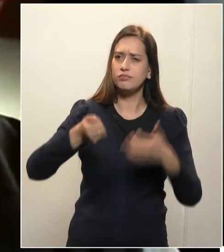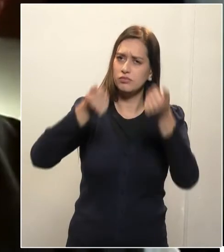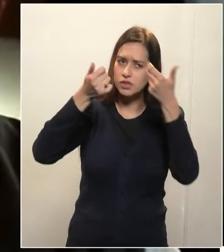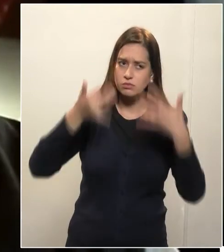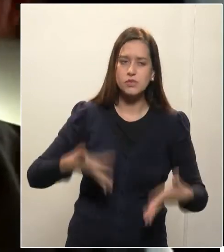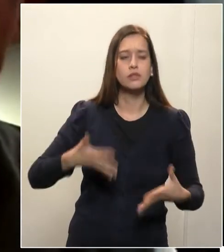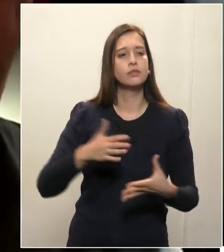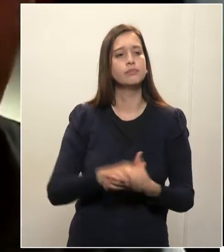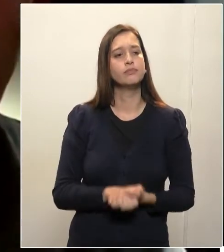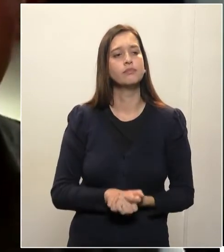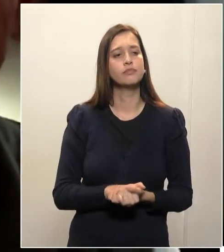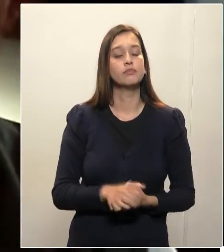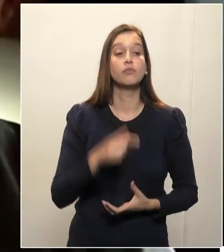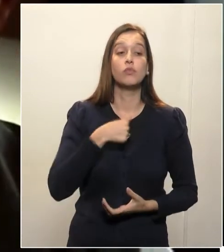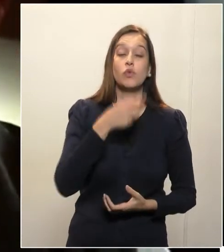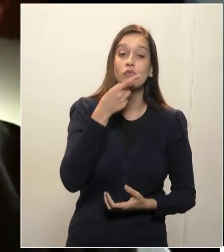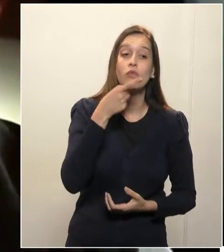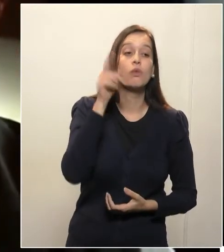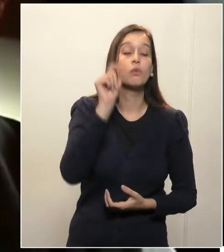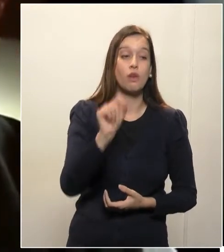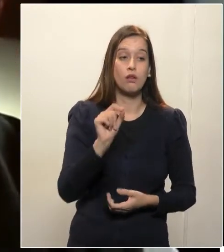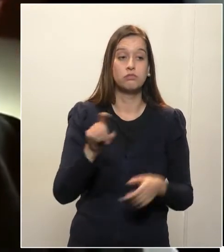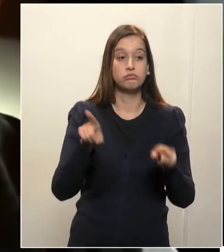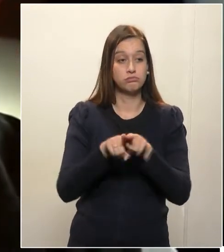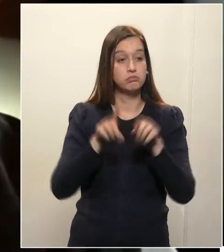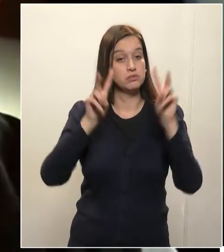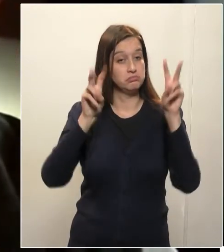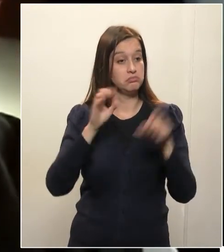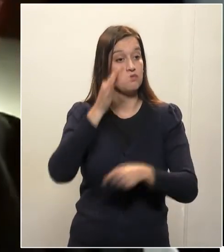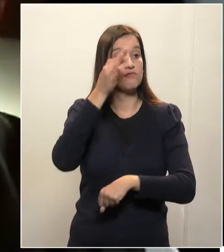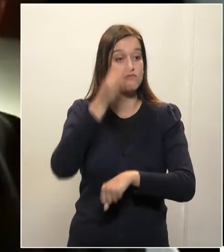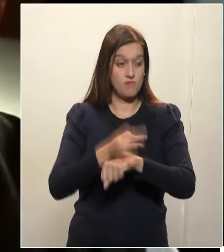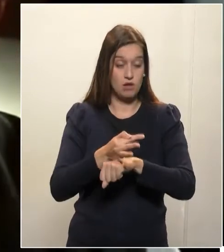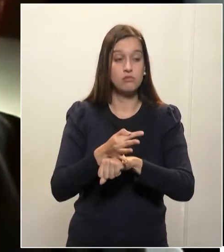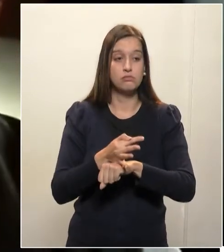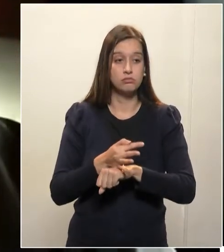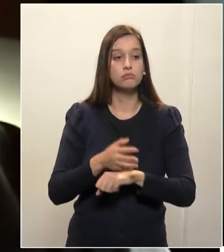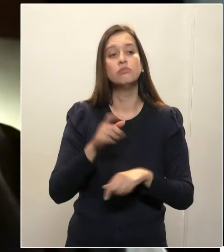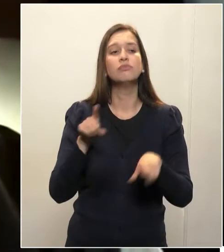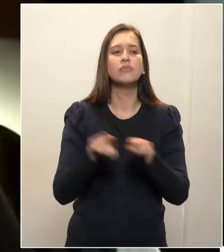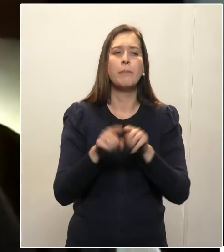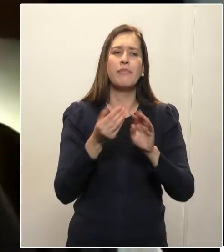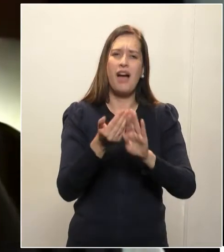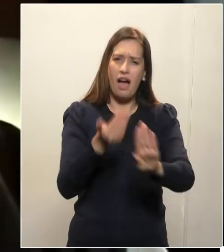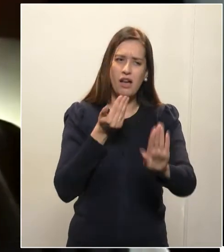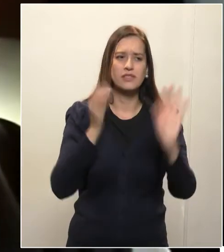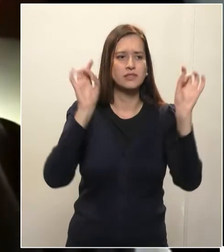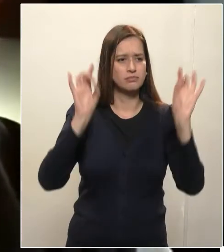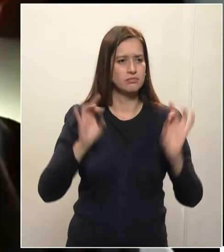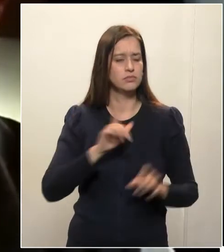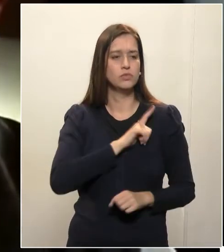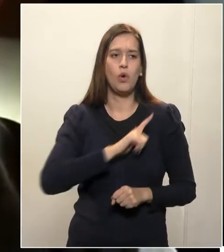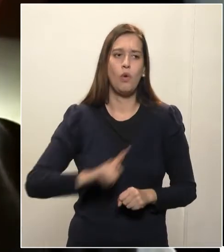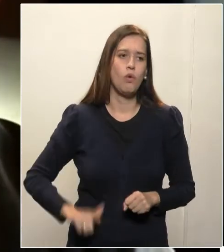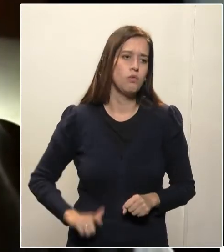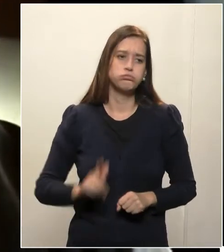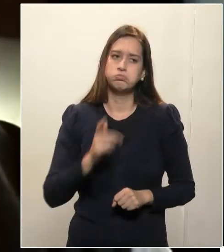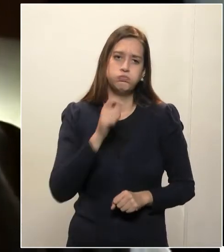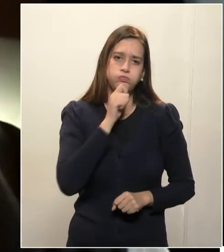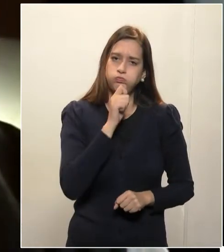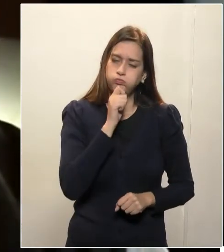concessão da licença-prêmio de férias que o governo não estava concedendo. Também pedimos ao governador